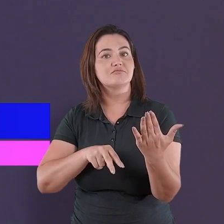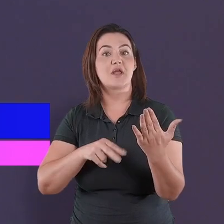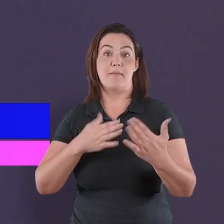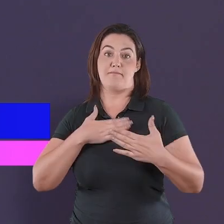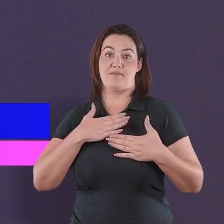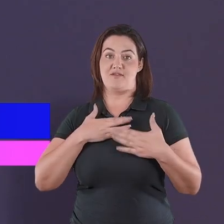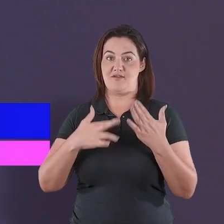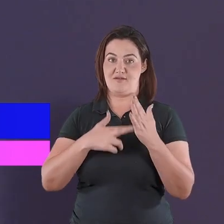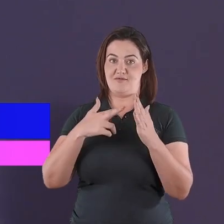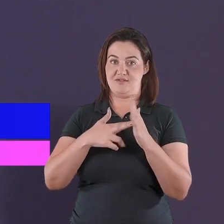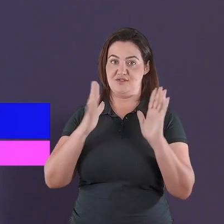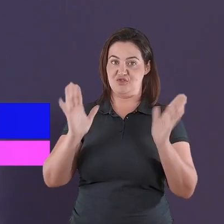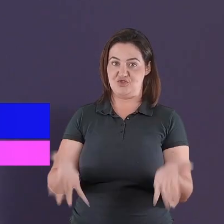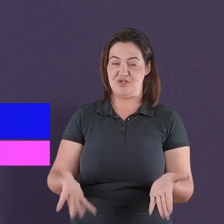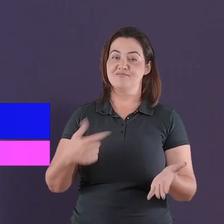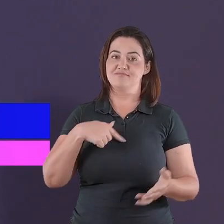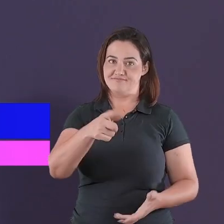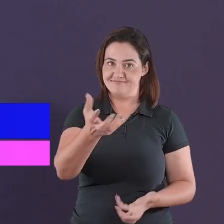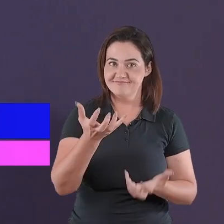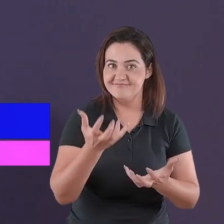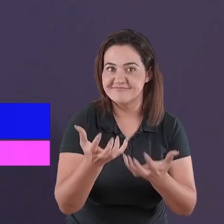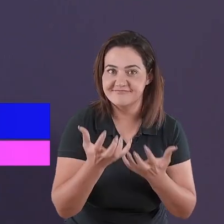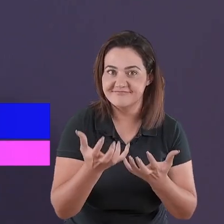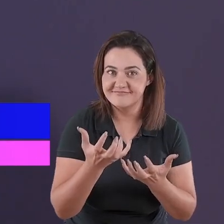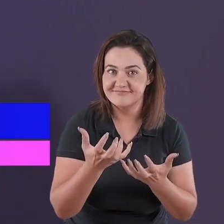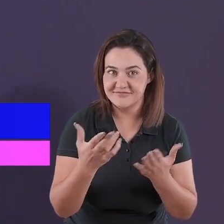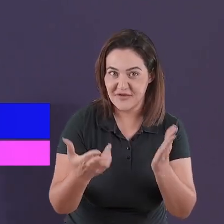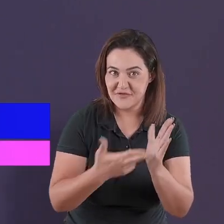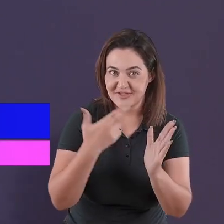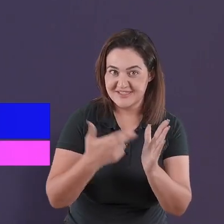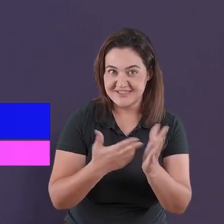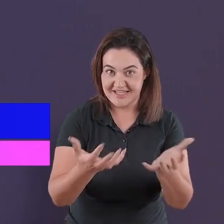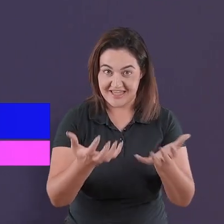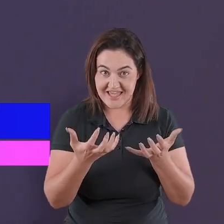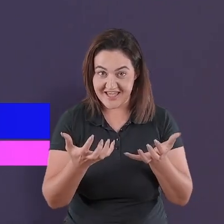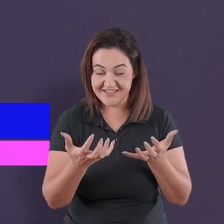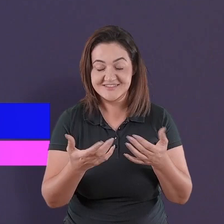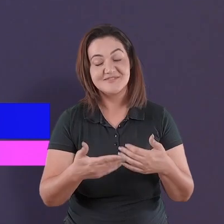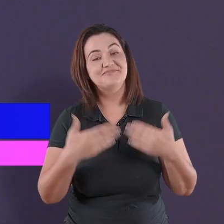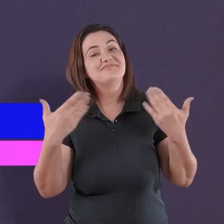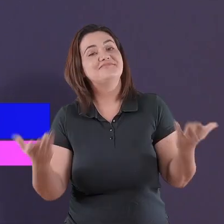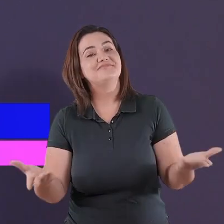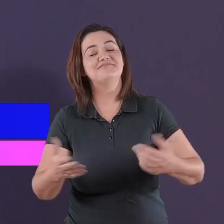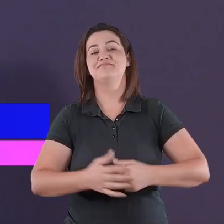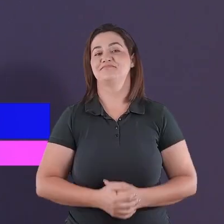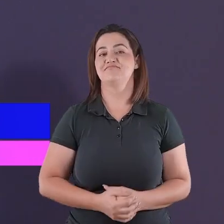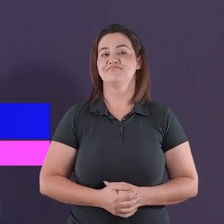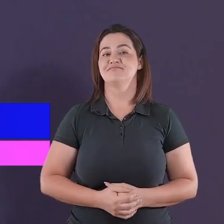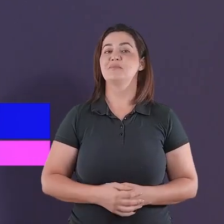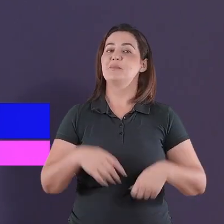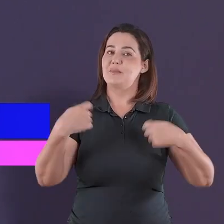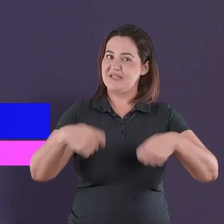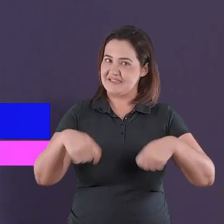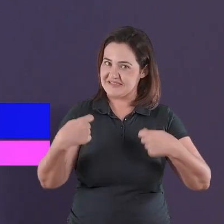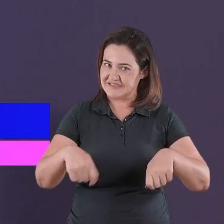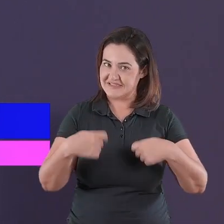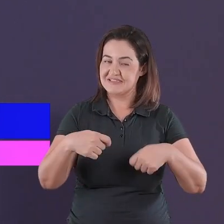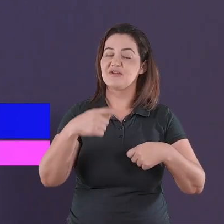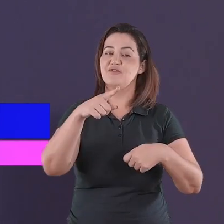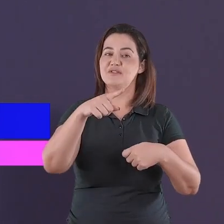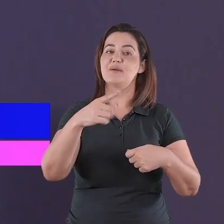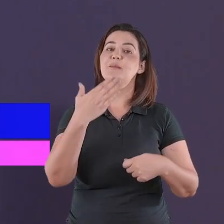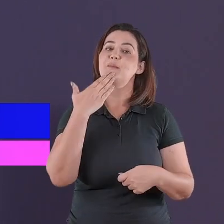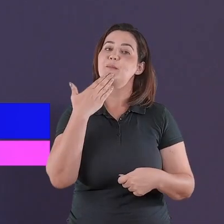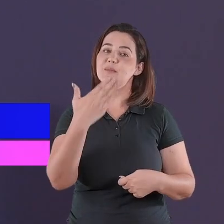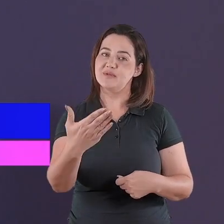sei que você também quer ter a sua revista. E para que você tenha a sua revista, você tem que ser aluno